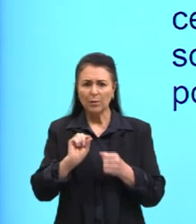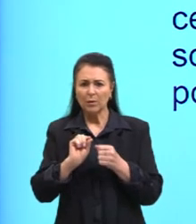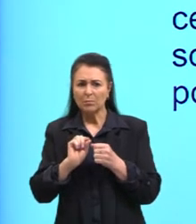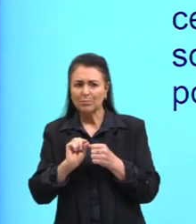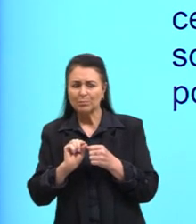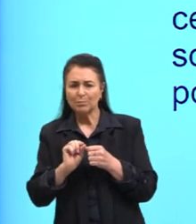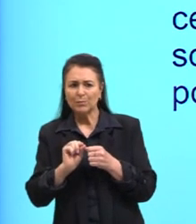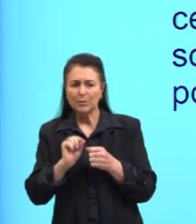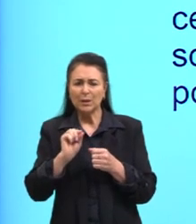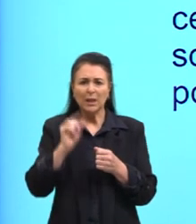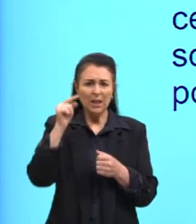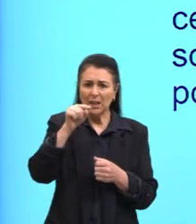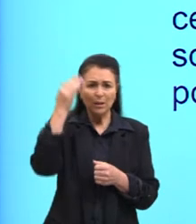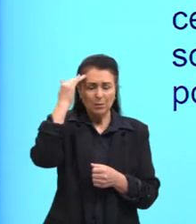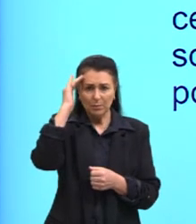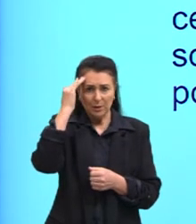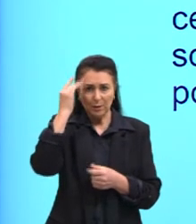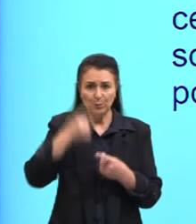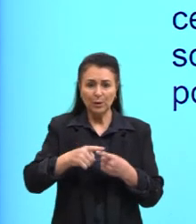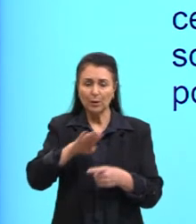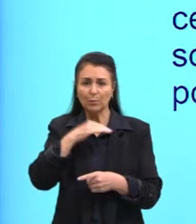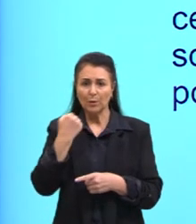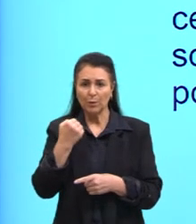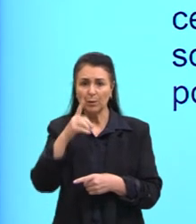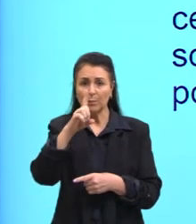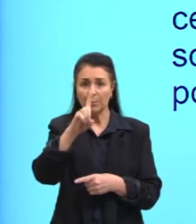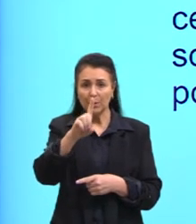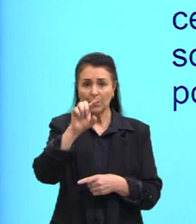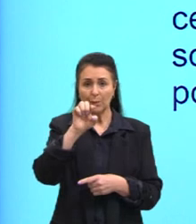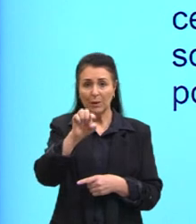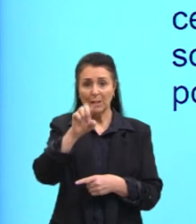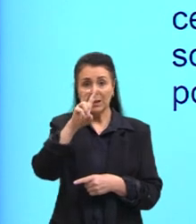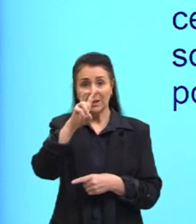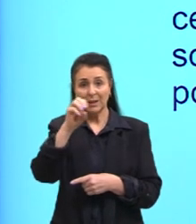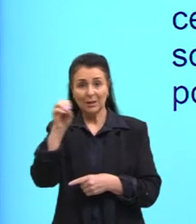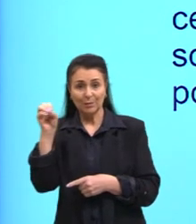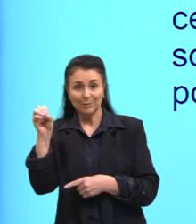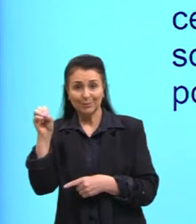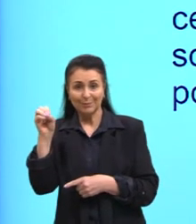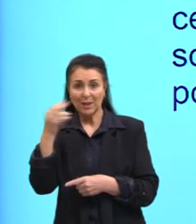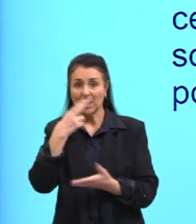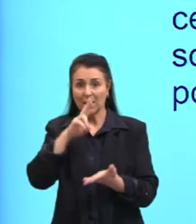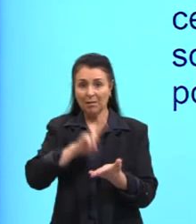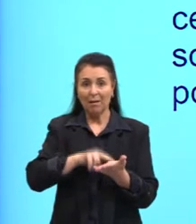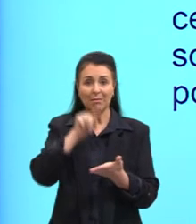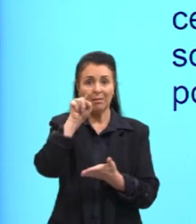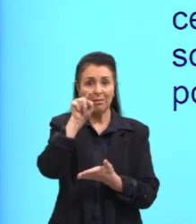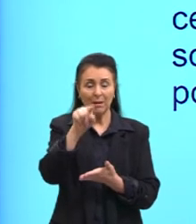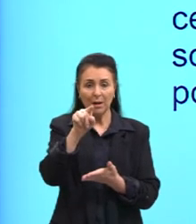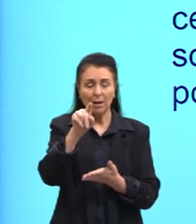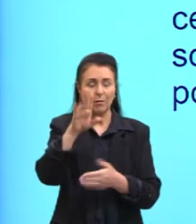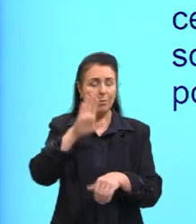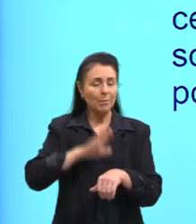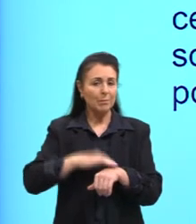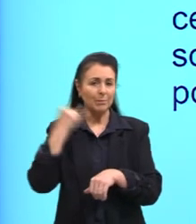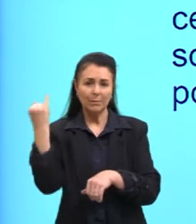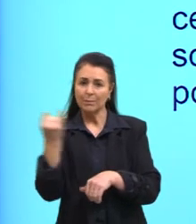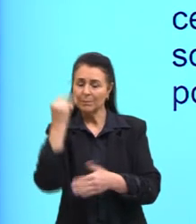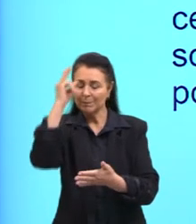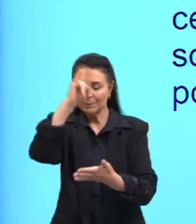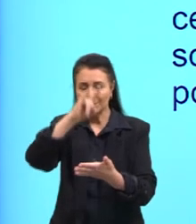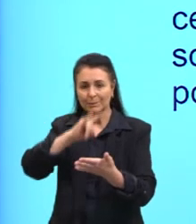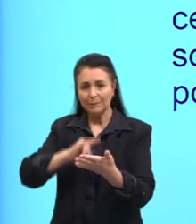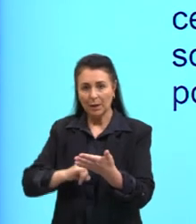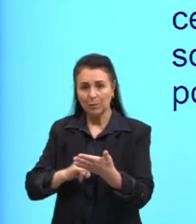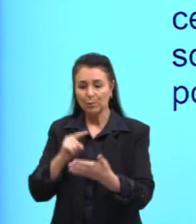e ele não ficou sabendo que a sua carta ficou registrada até hoje como o mais importante documento